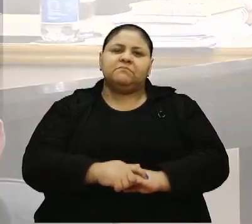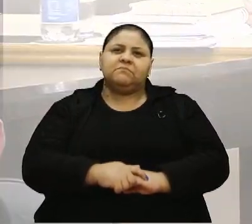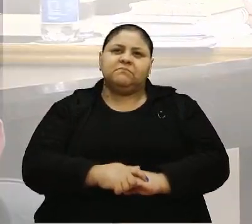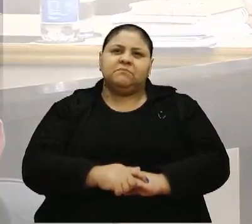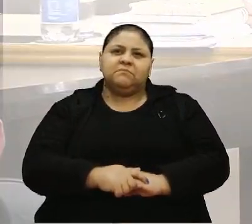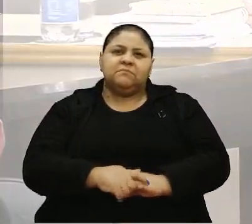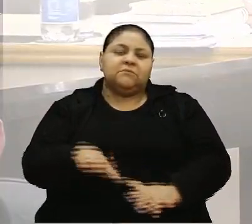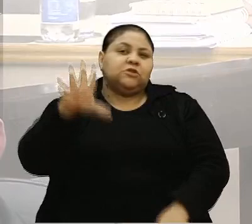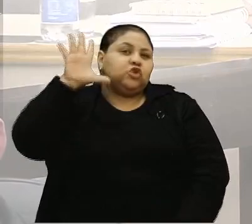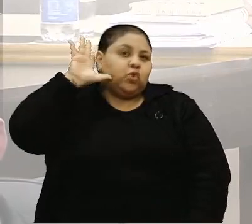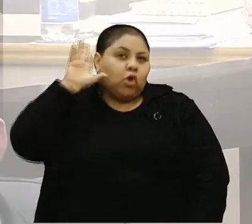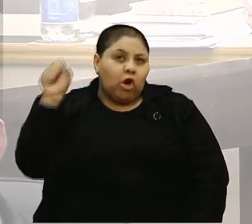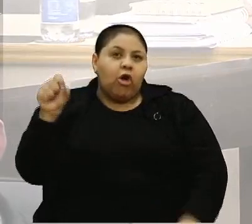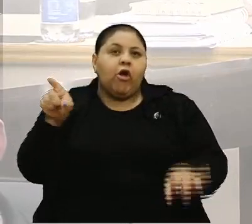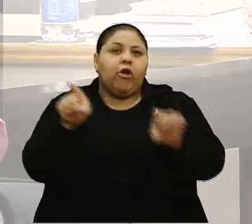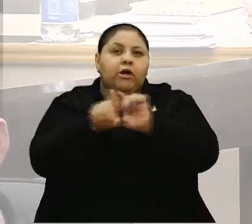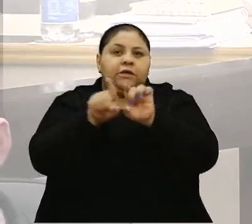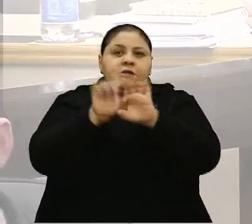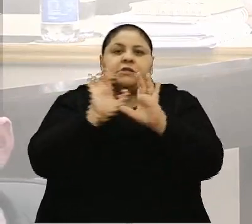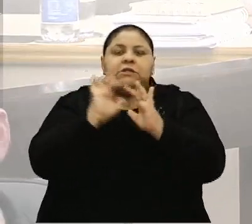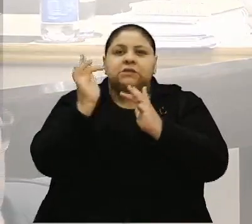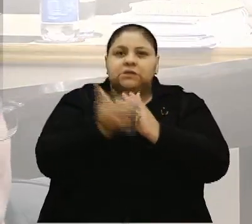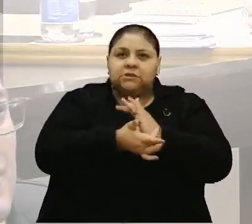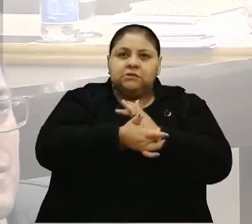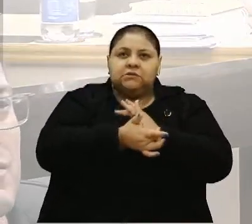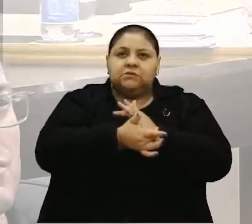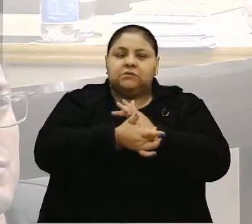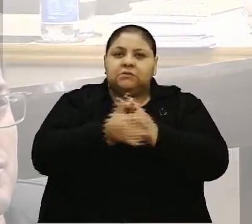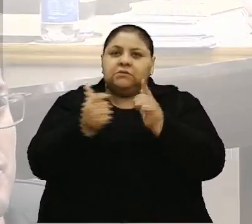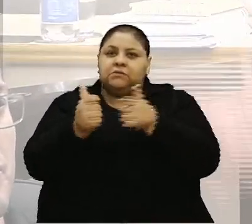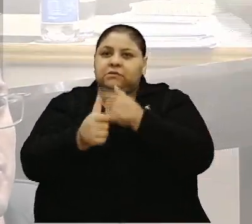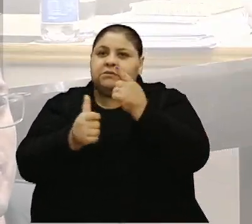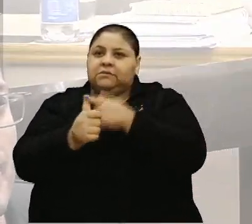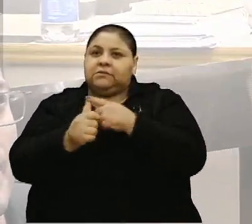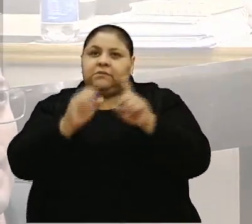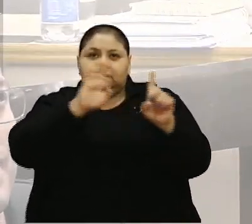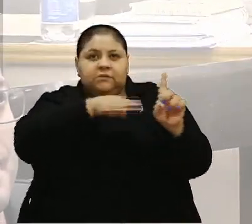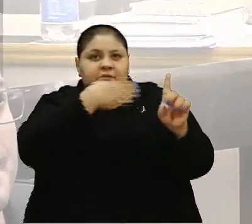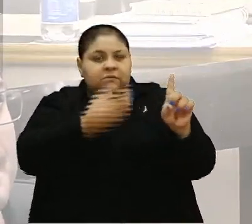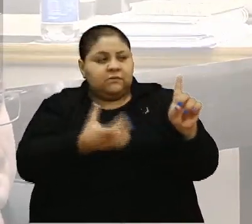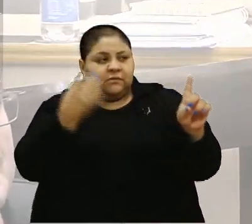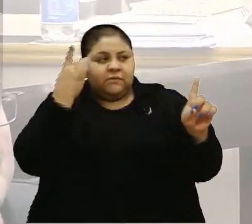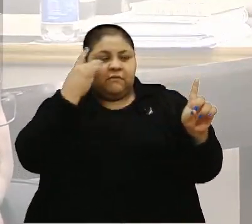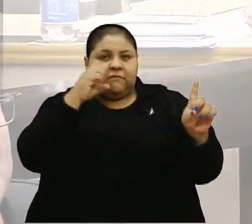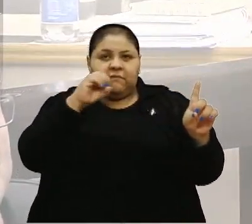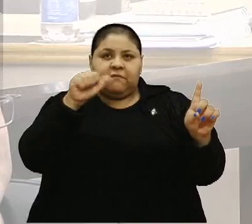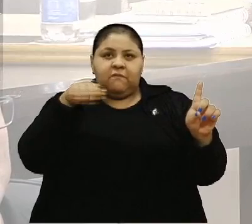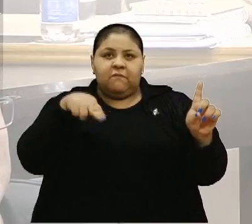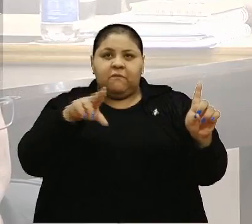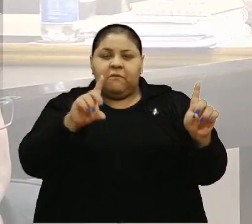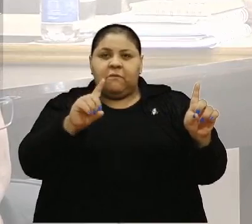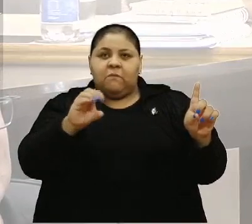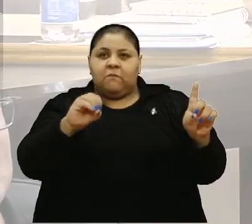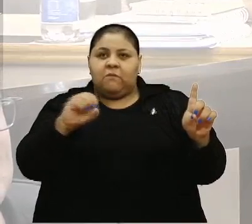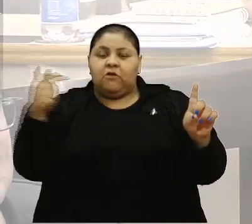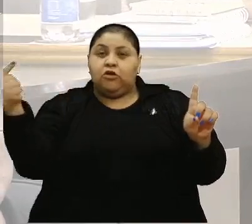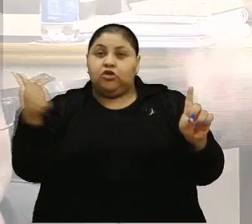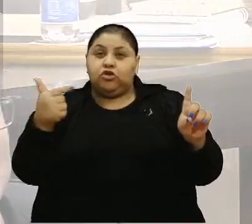ouvintes também nas redes sociais. Primeiro, homenagear aí a presença do senhor Sandro, subprefeito de